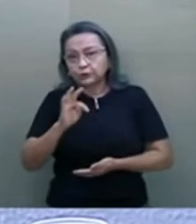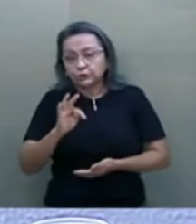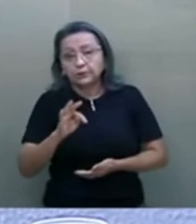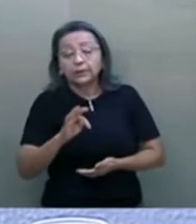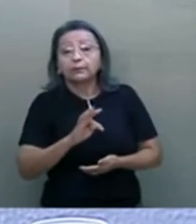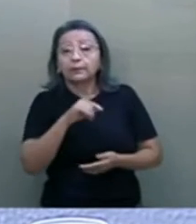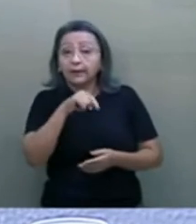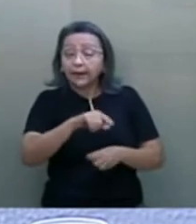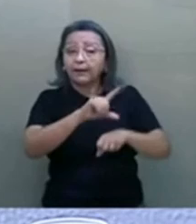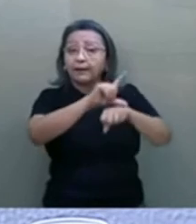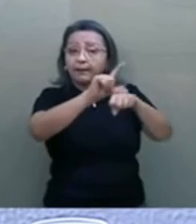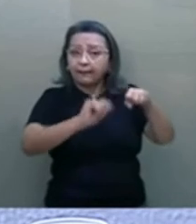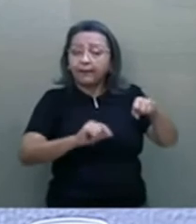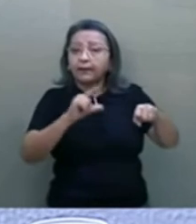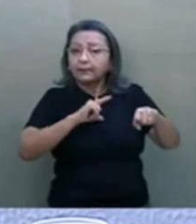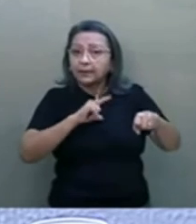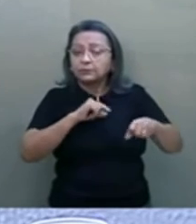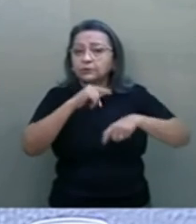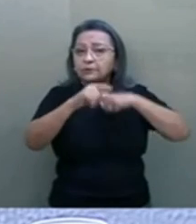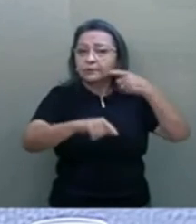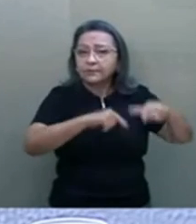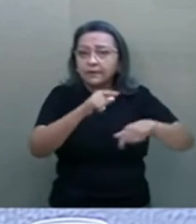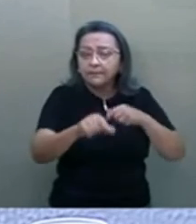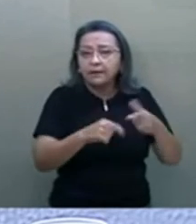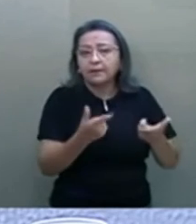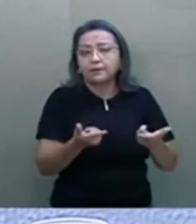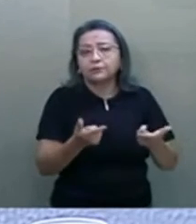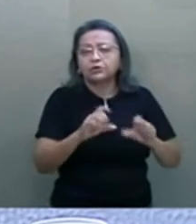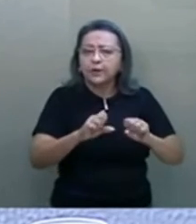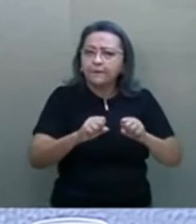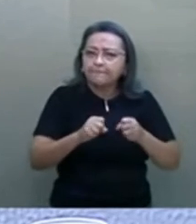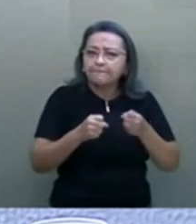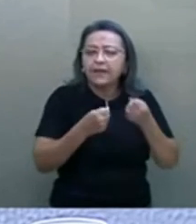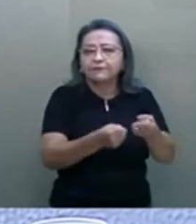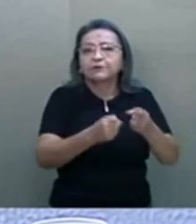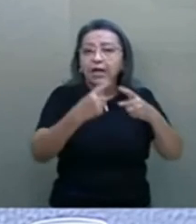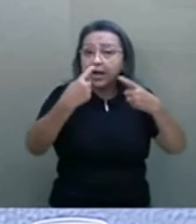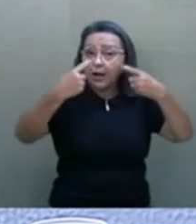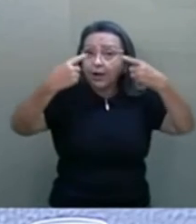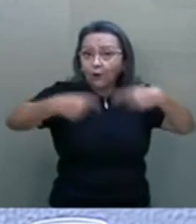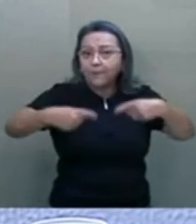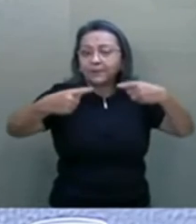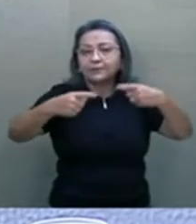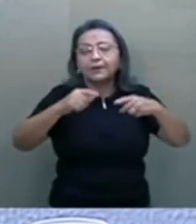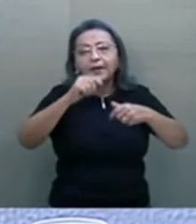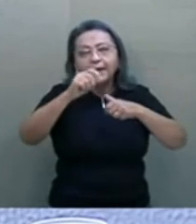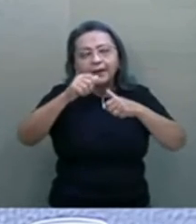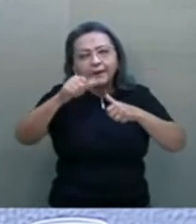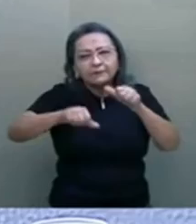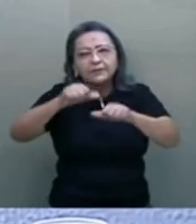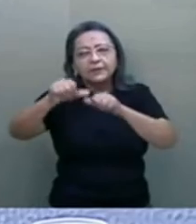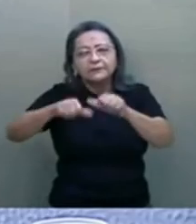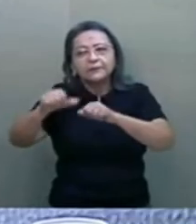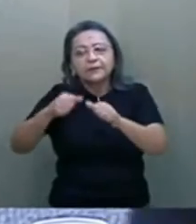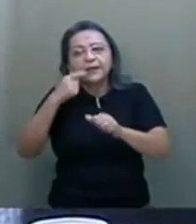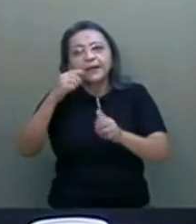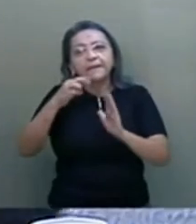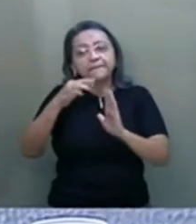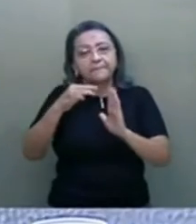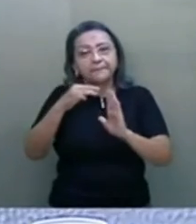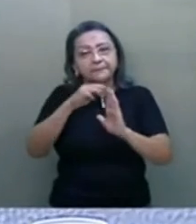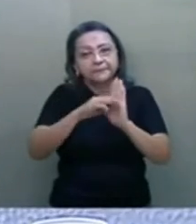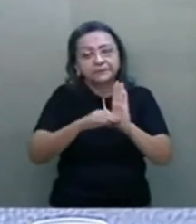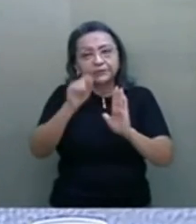da agência, tem a tarefa de reforçar a competição, revisando o plano geral de metas de competição. 15